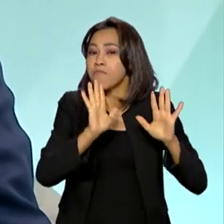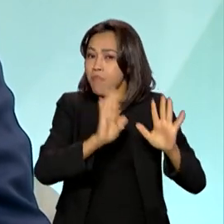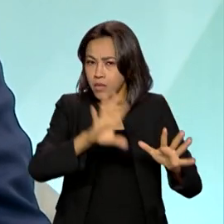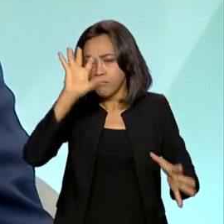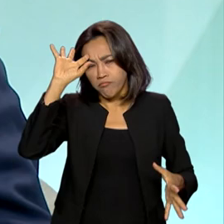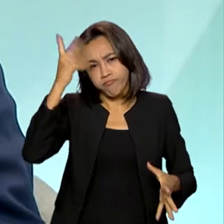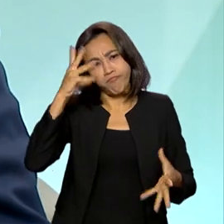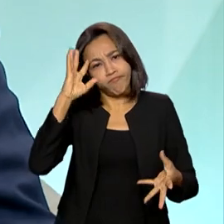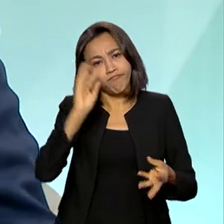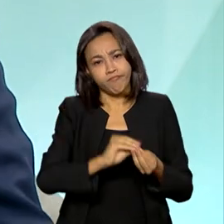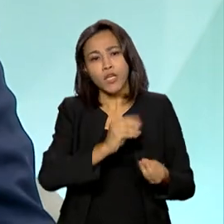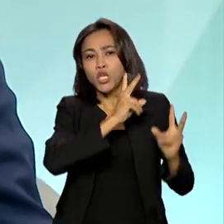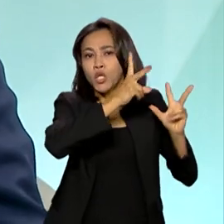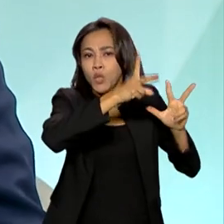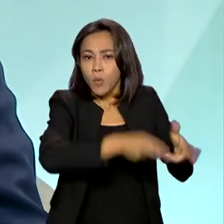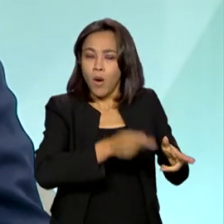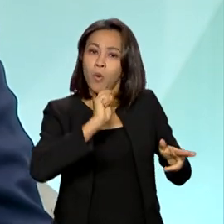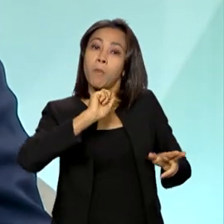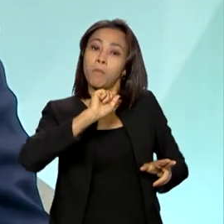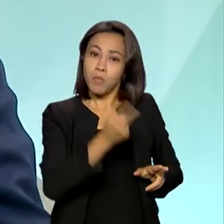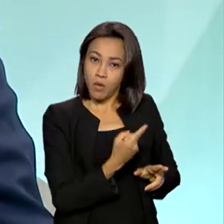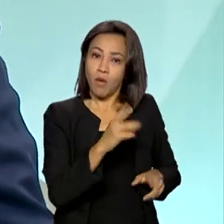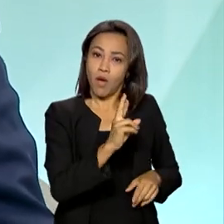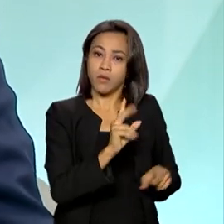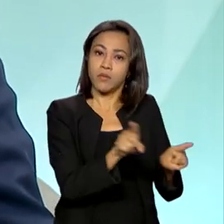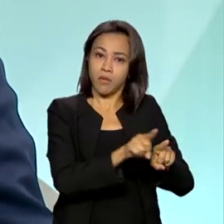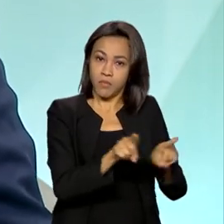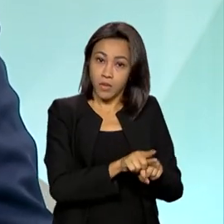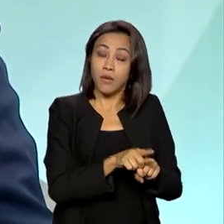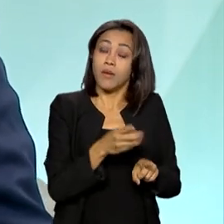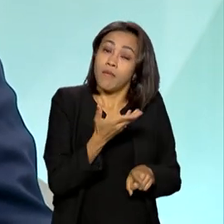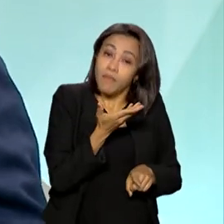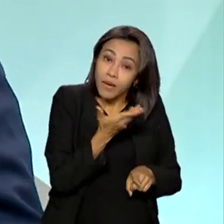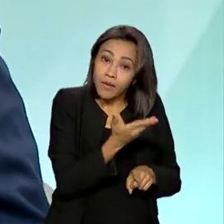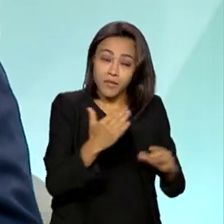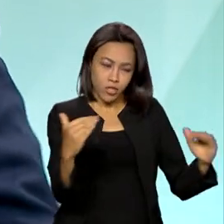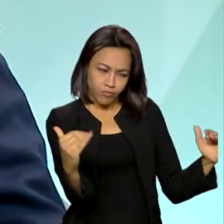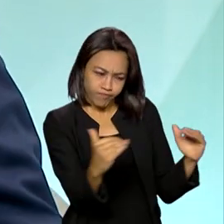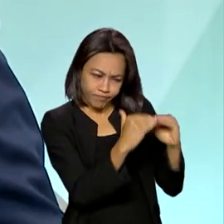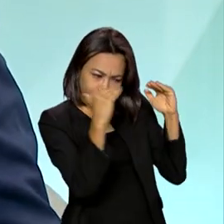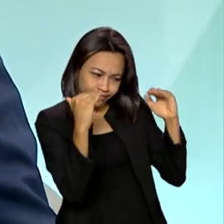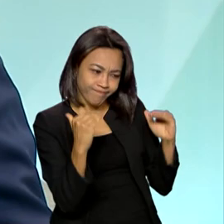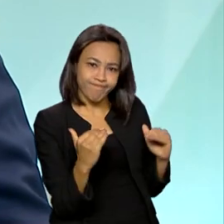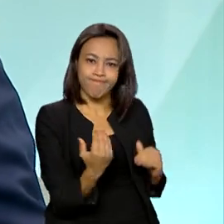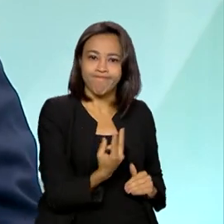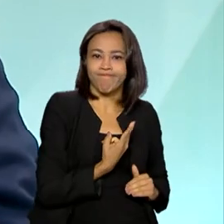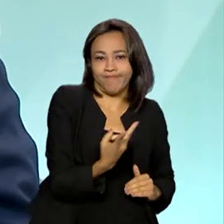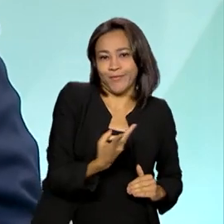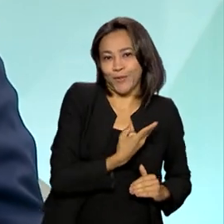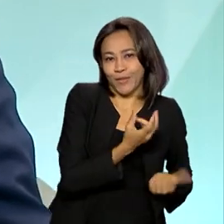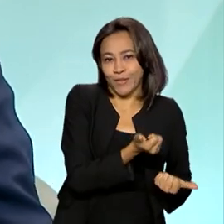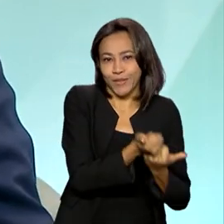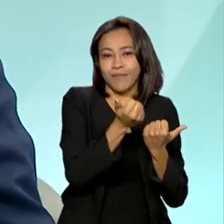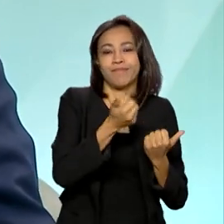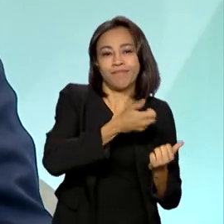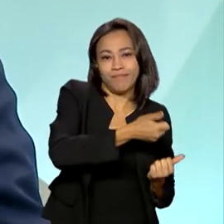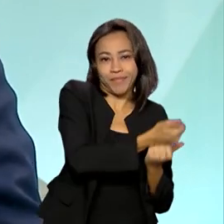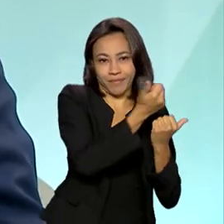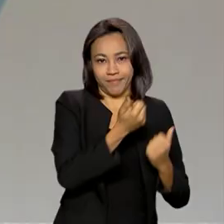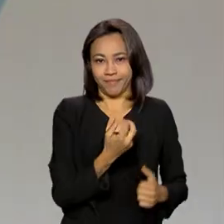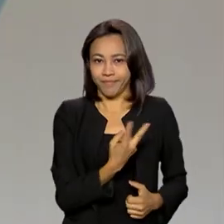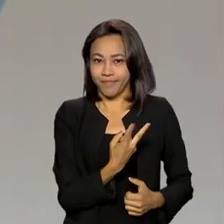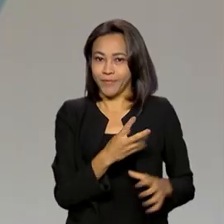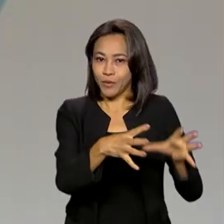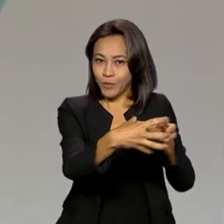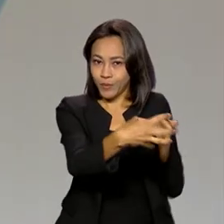resolvemos fazer o valor da parcela de mil reais também, até para poder criar uma isonomia entre o benefício do caminhoneiro e do taxista.